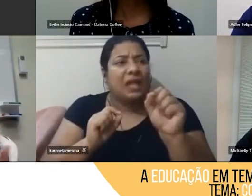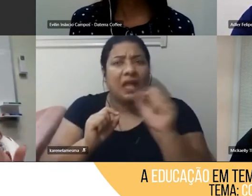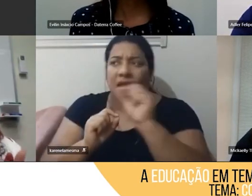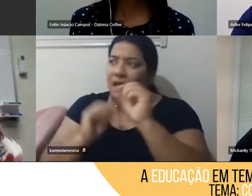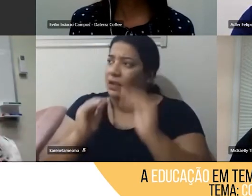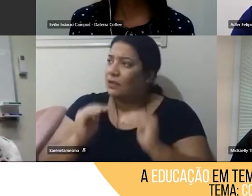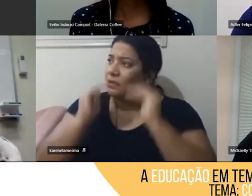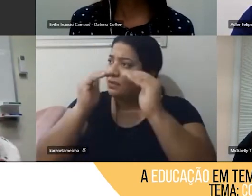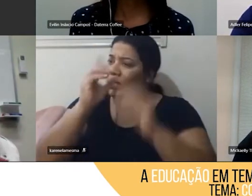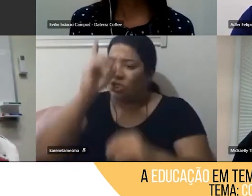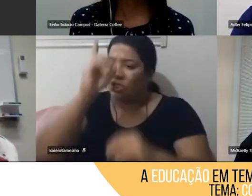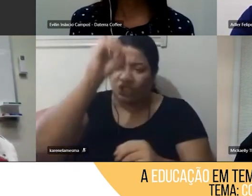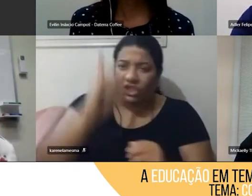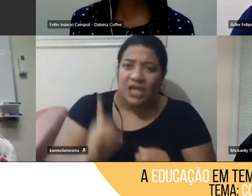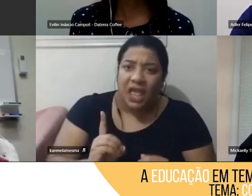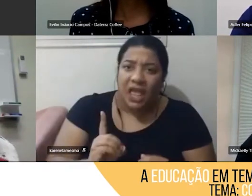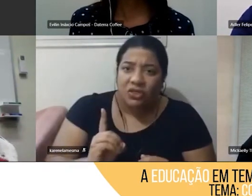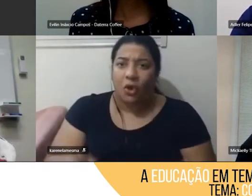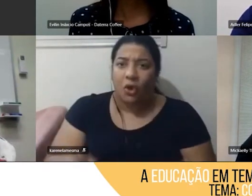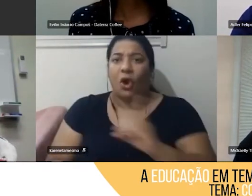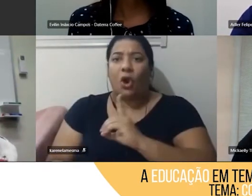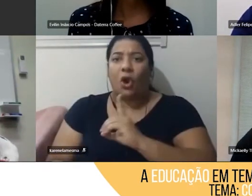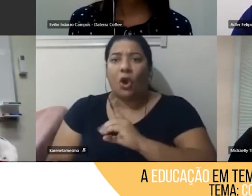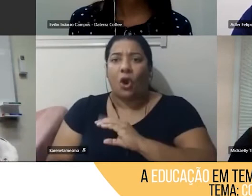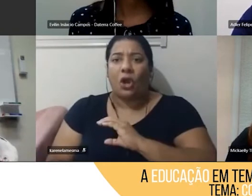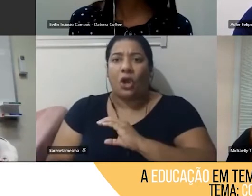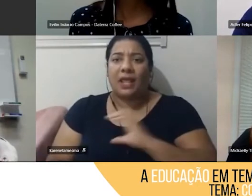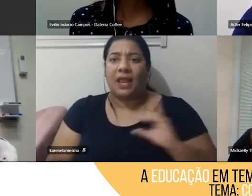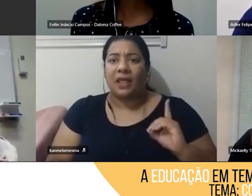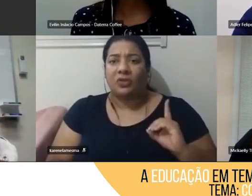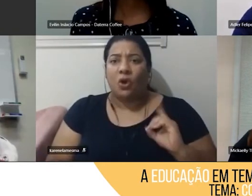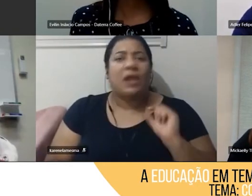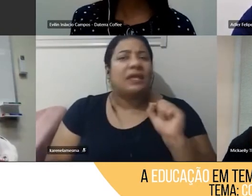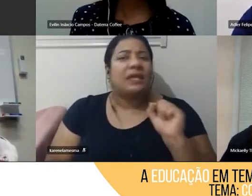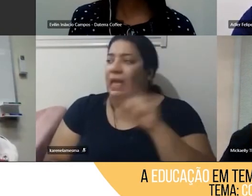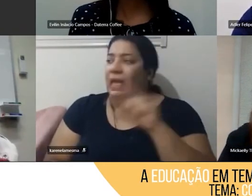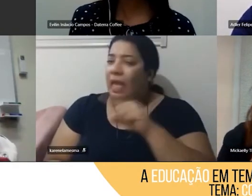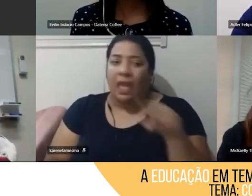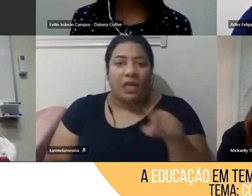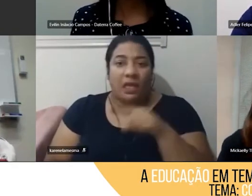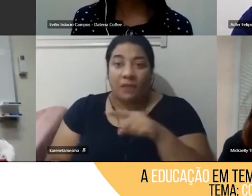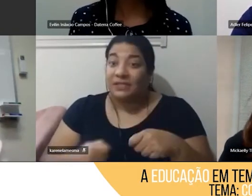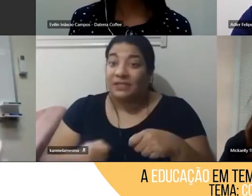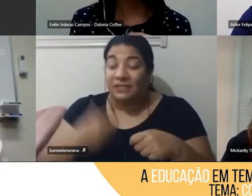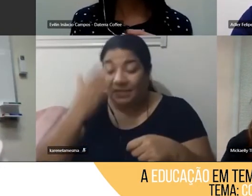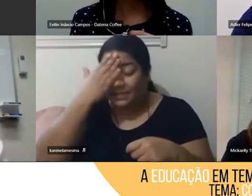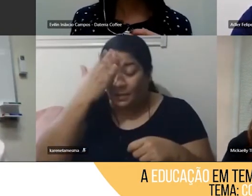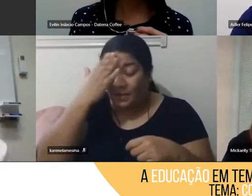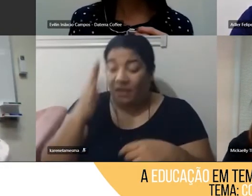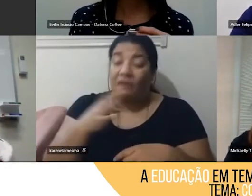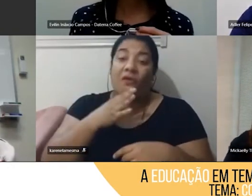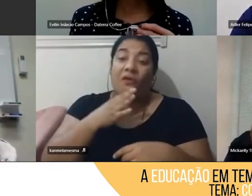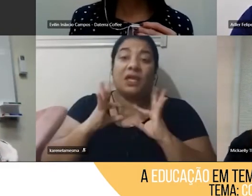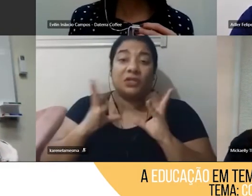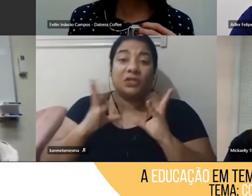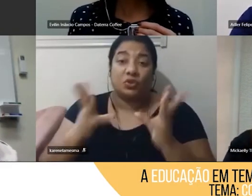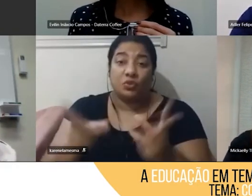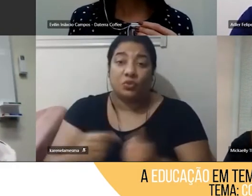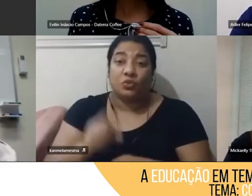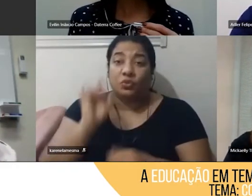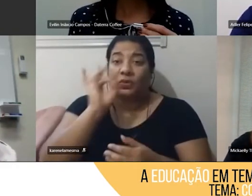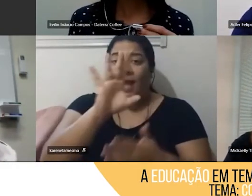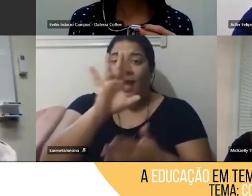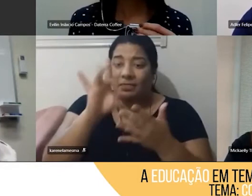diretor, quem é o coordenador, precisa ter claro quem são as pessoas, né, qual é o papel de cada um e quais são os